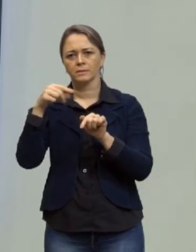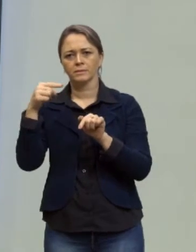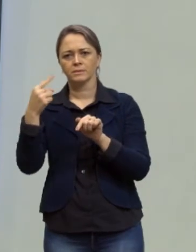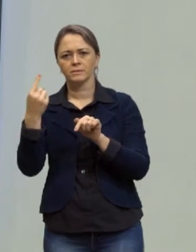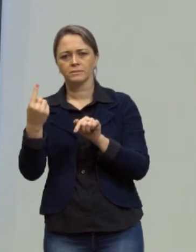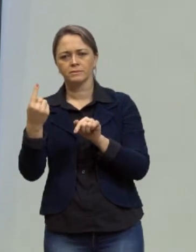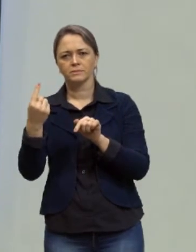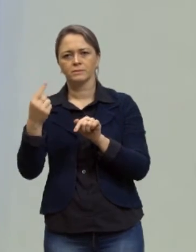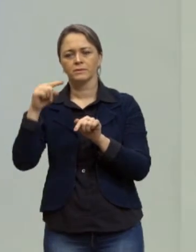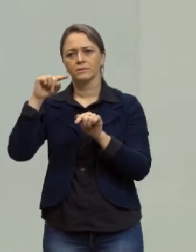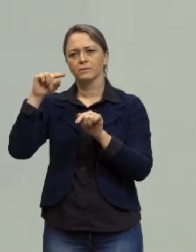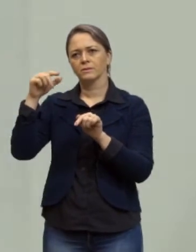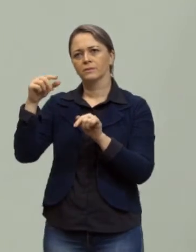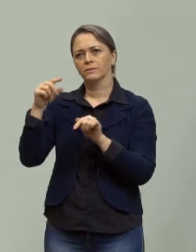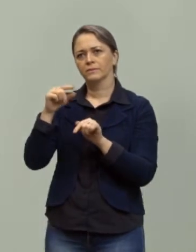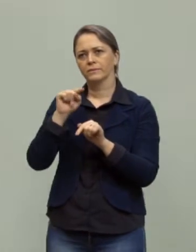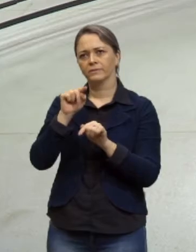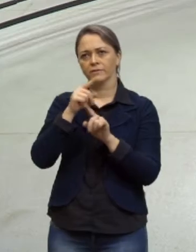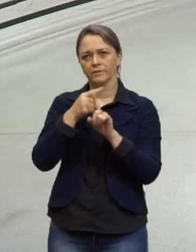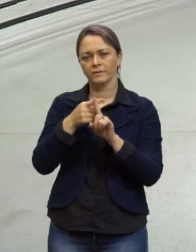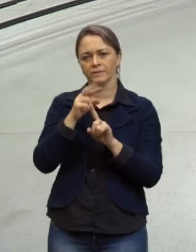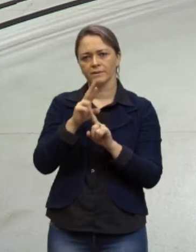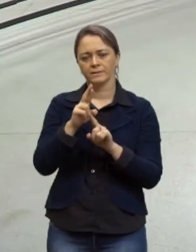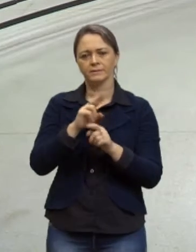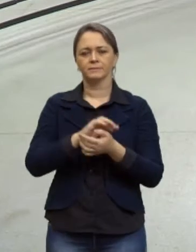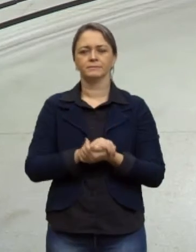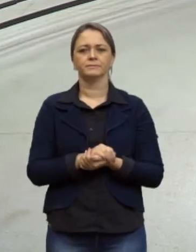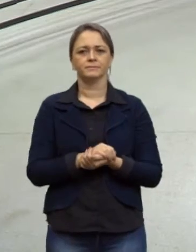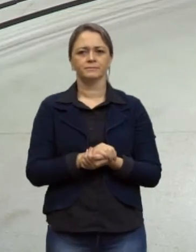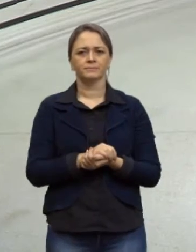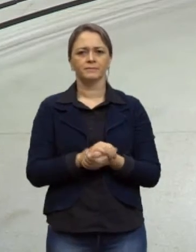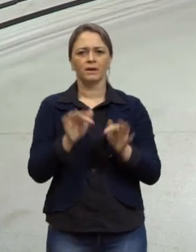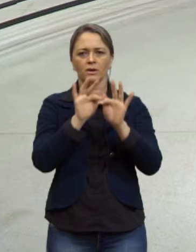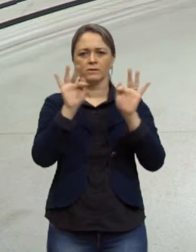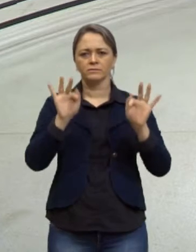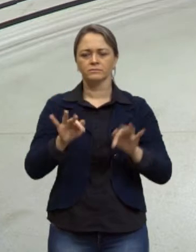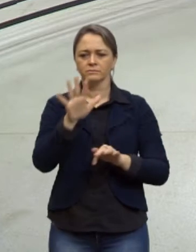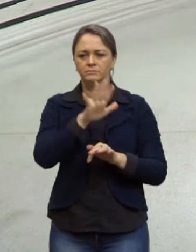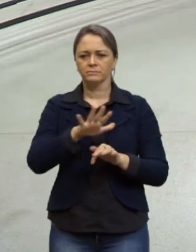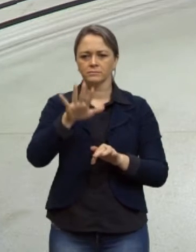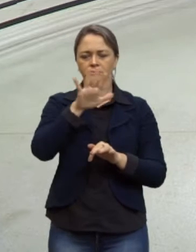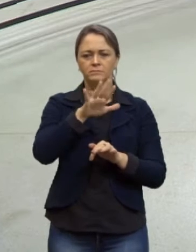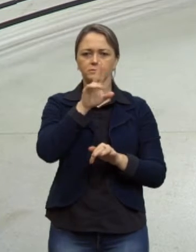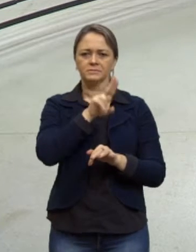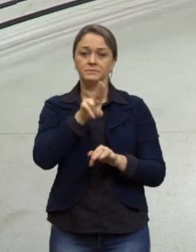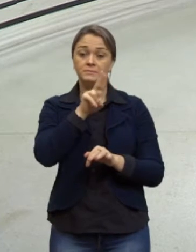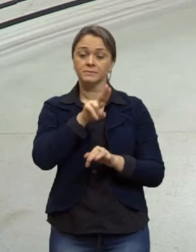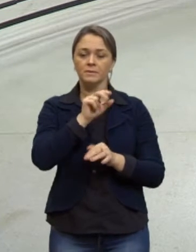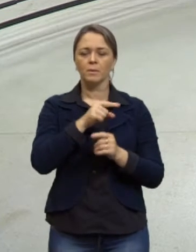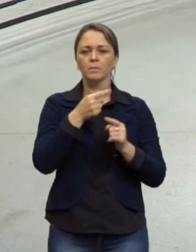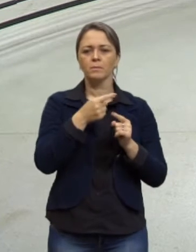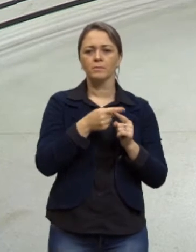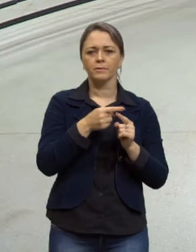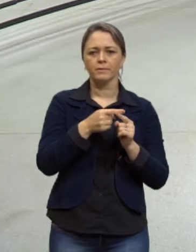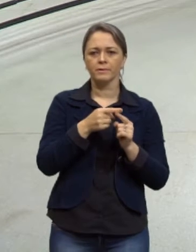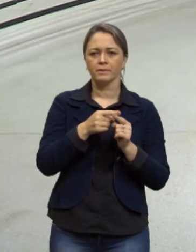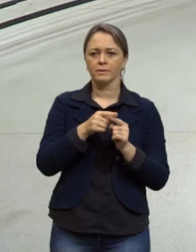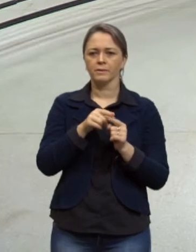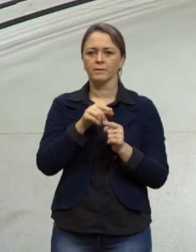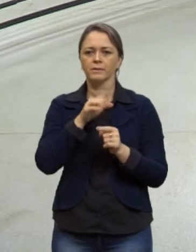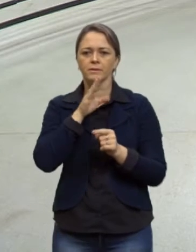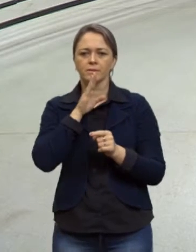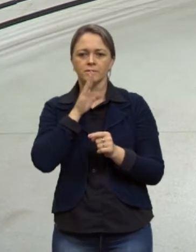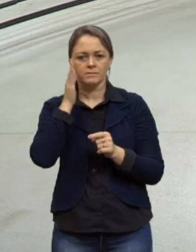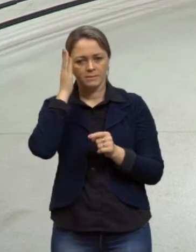vezes a razão. Essa fórmula do termo geral é o que nós vamos usar. Por quê? Porque nós conhecemos o